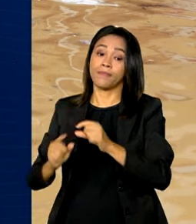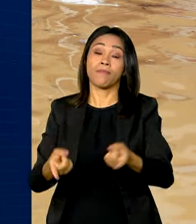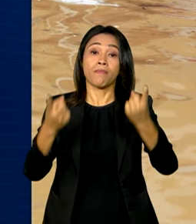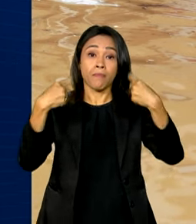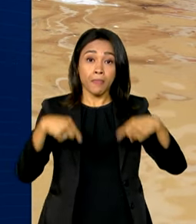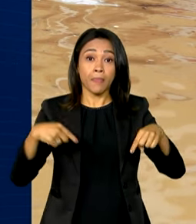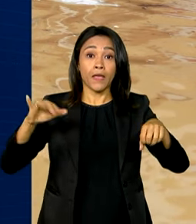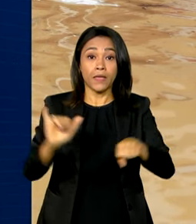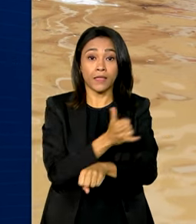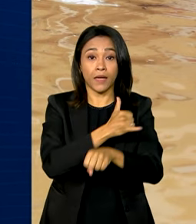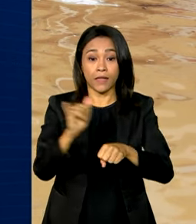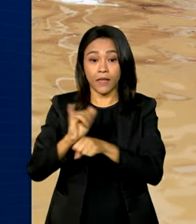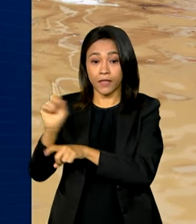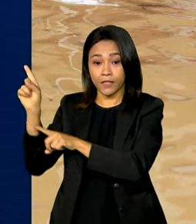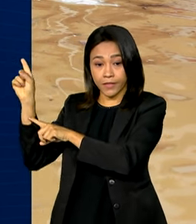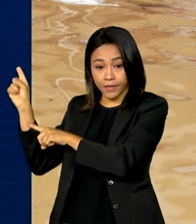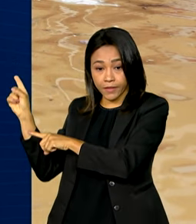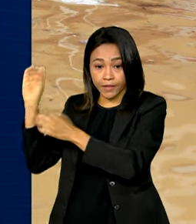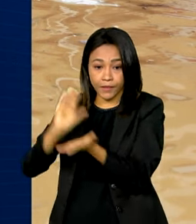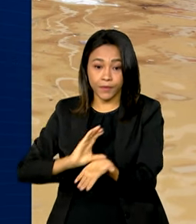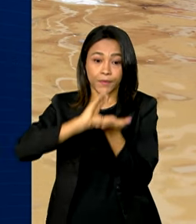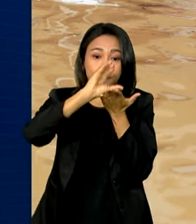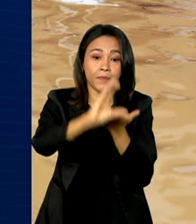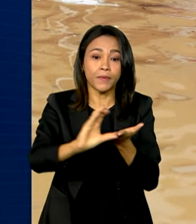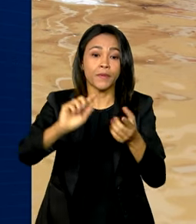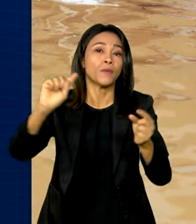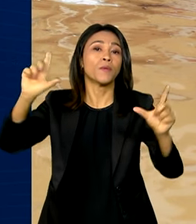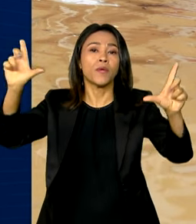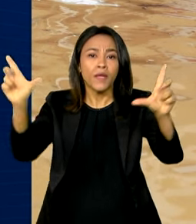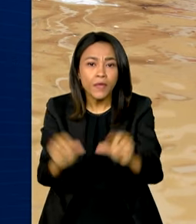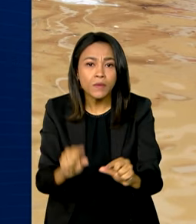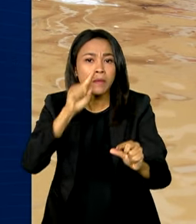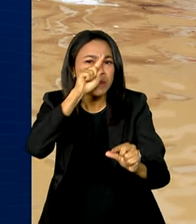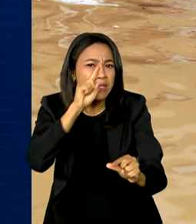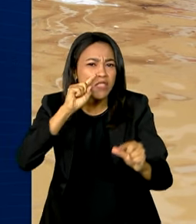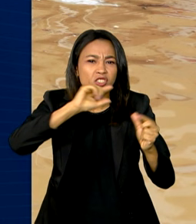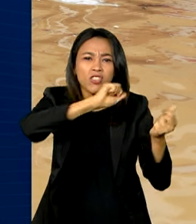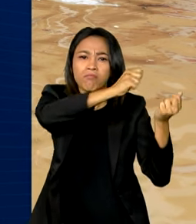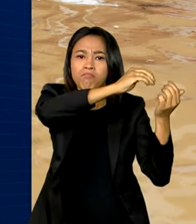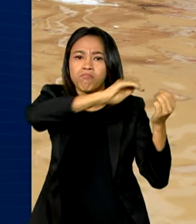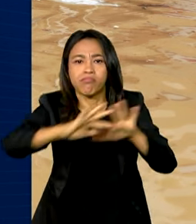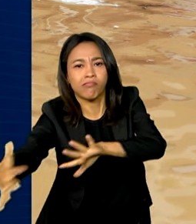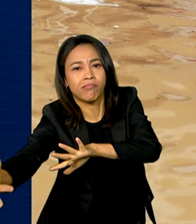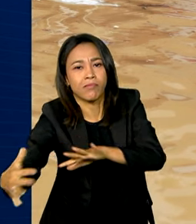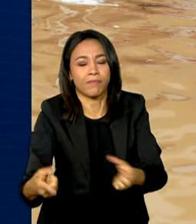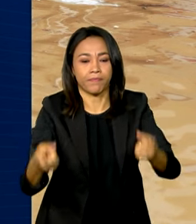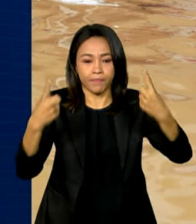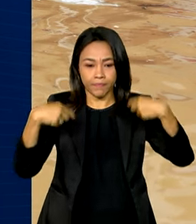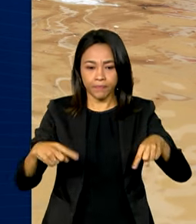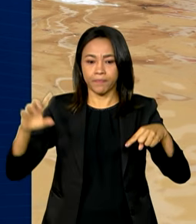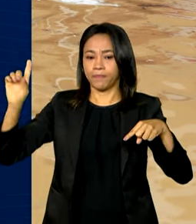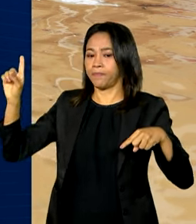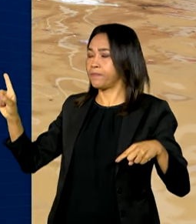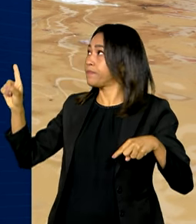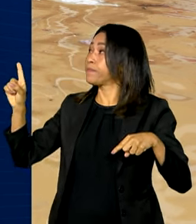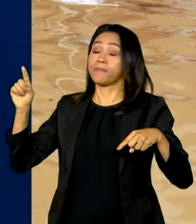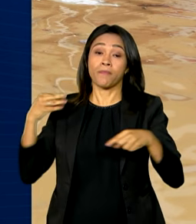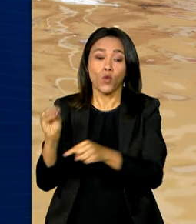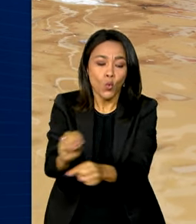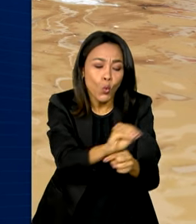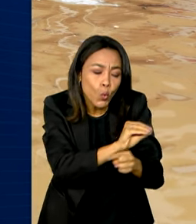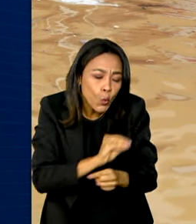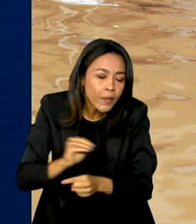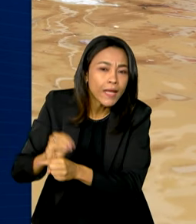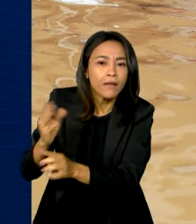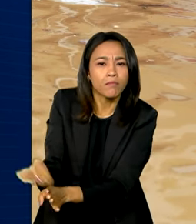estratégias de financiamento para redução do risco de desastres, recuperação, reabilitação e